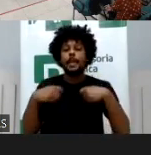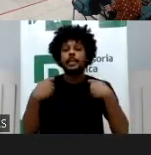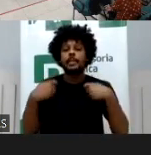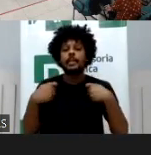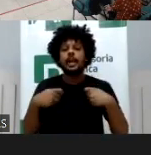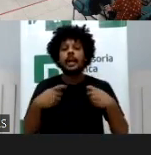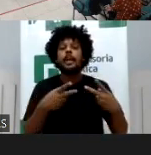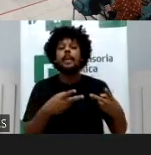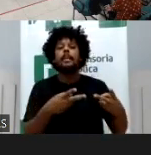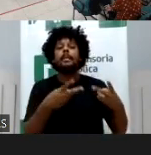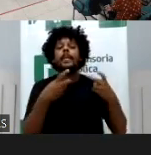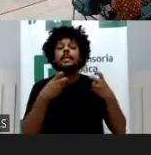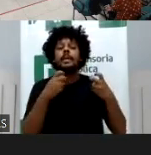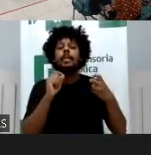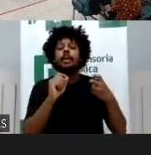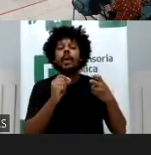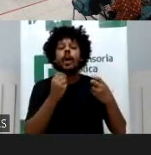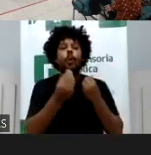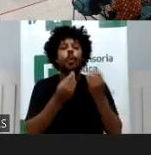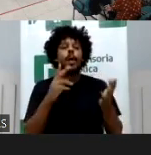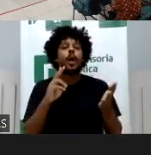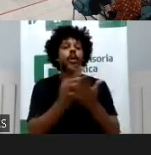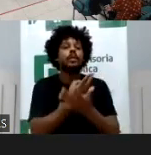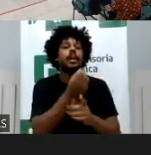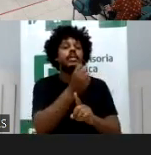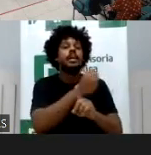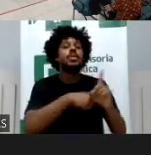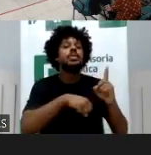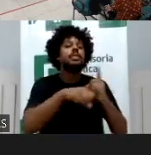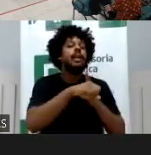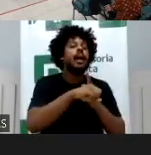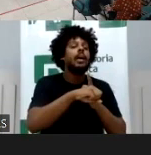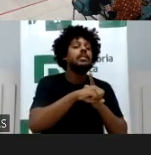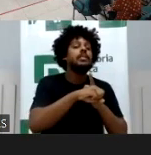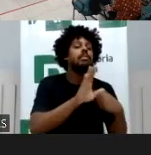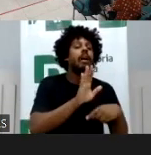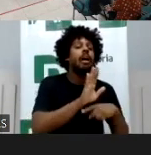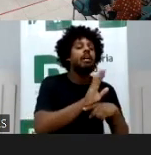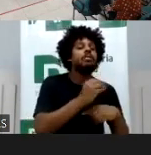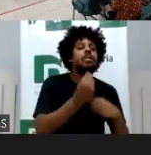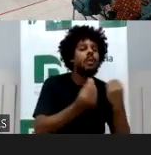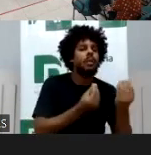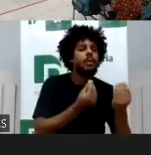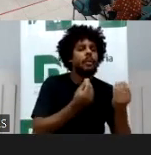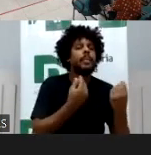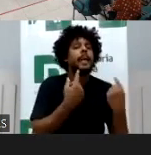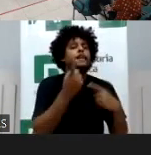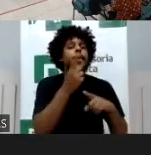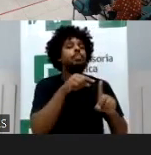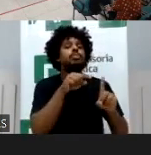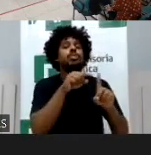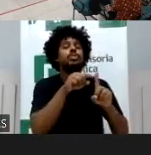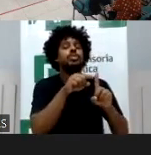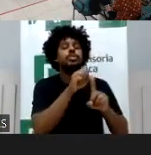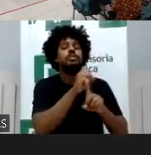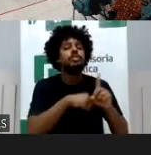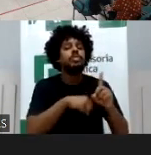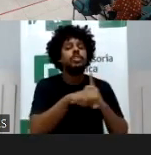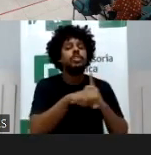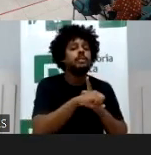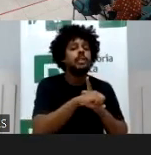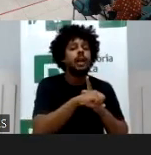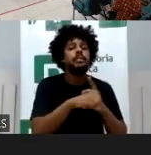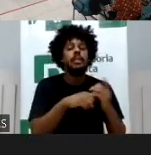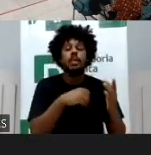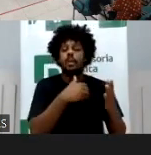poder. E qual é a função social dele e a função social é o pra que serve de qualquer instituto, direito, poder